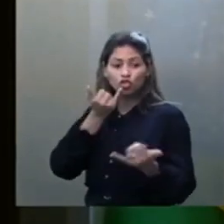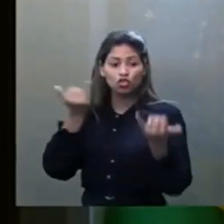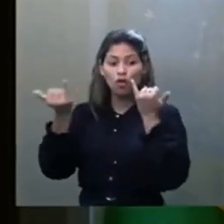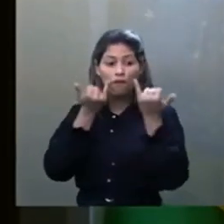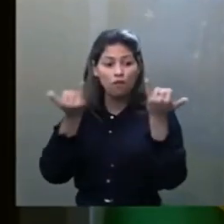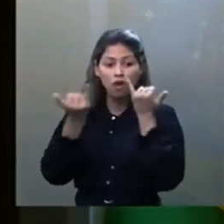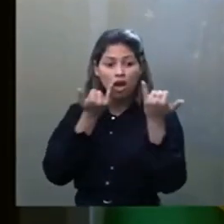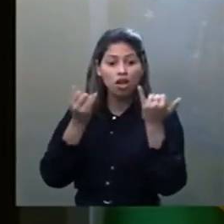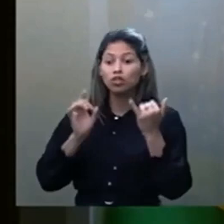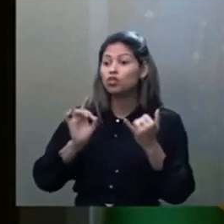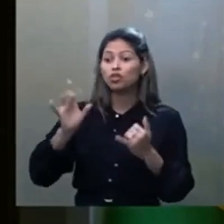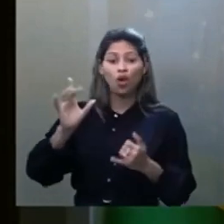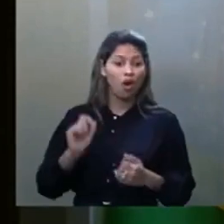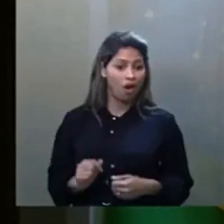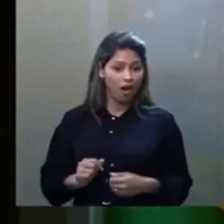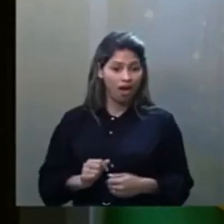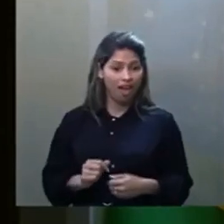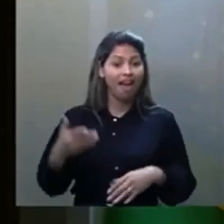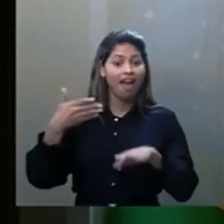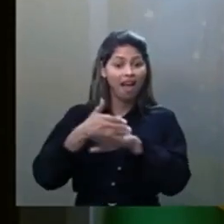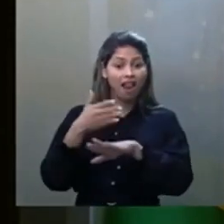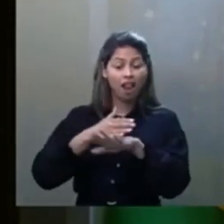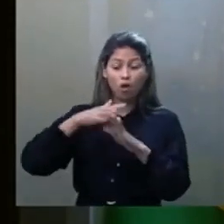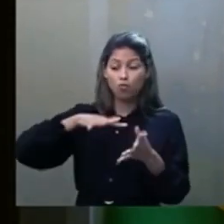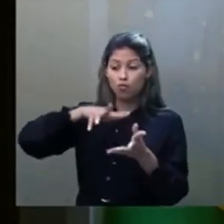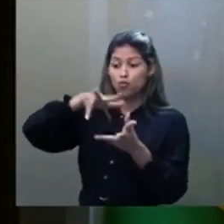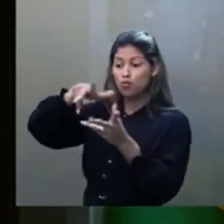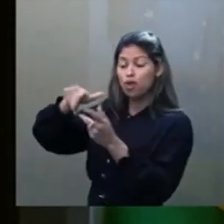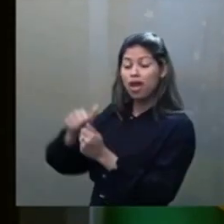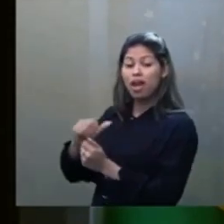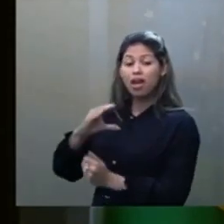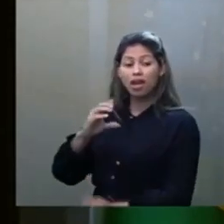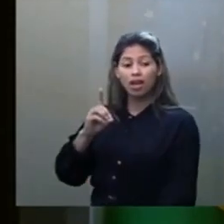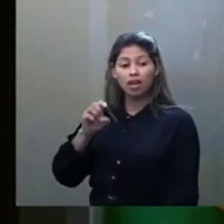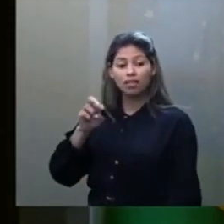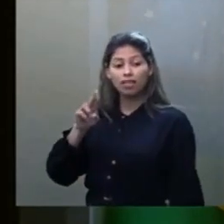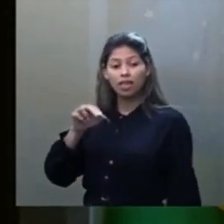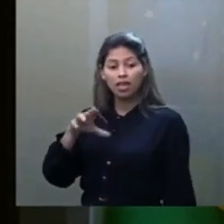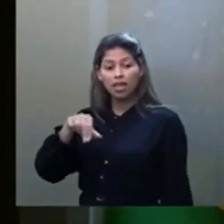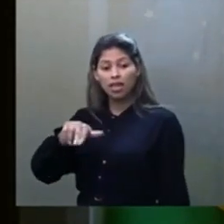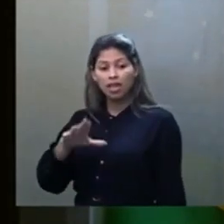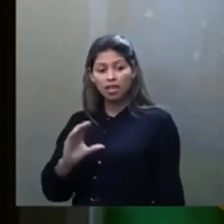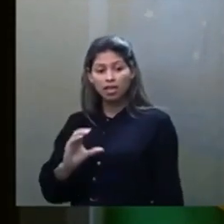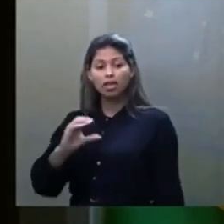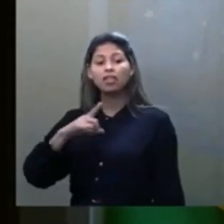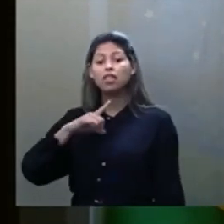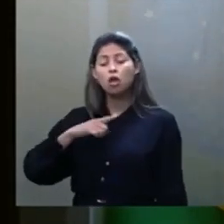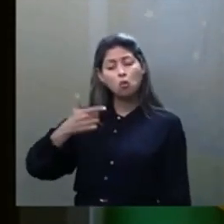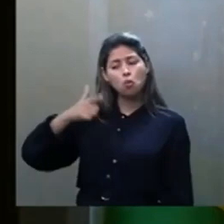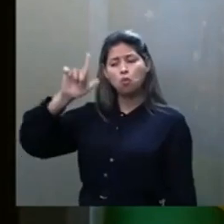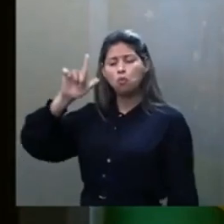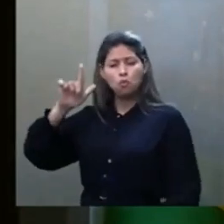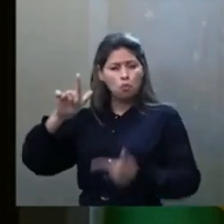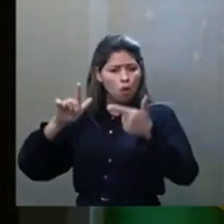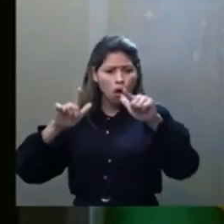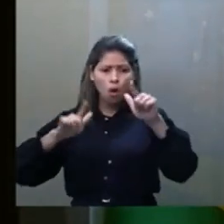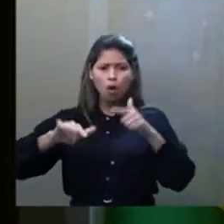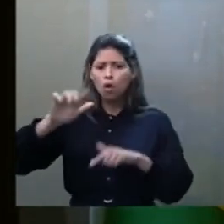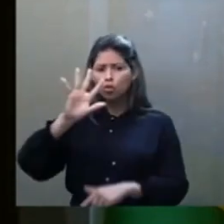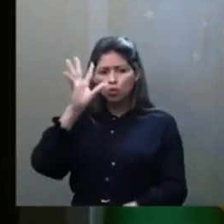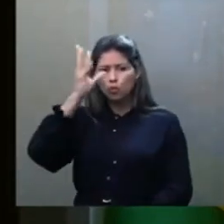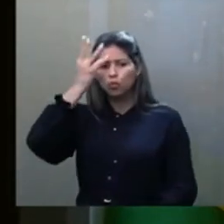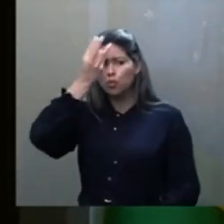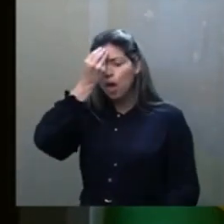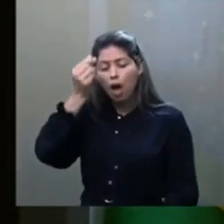Kardec só teve 14 anos. Nós tivemos, então, Doutor Bezerra de Menezes e tantos outros médiuns, mulheres